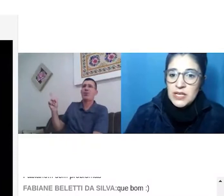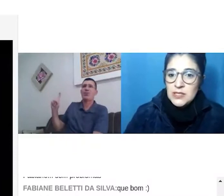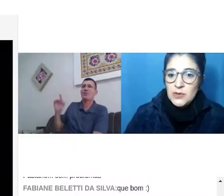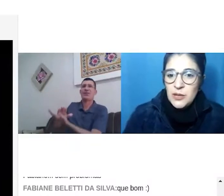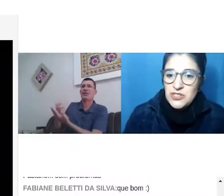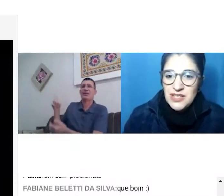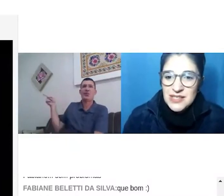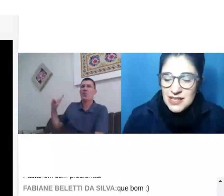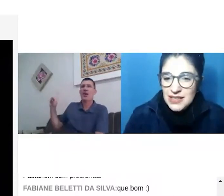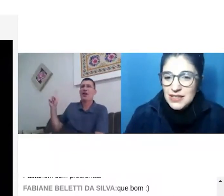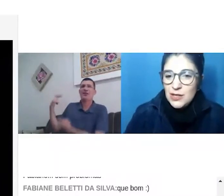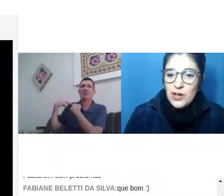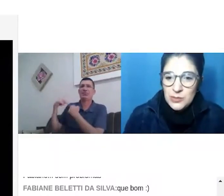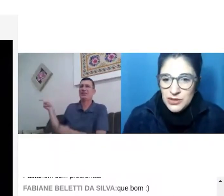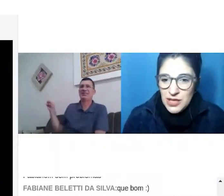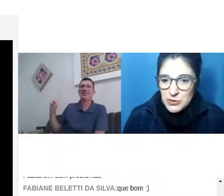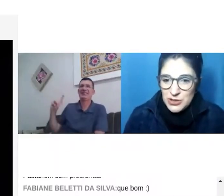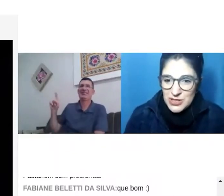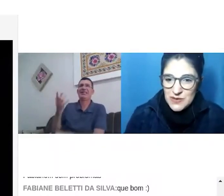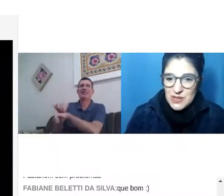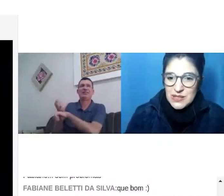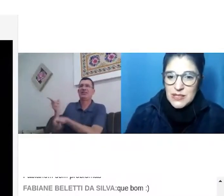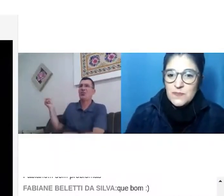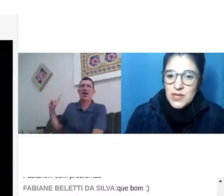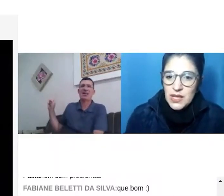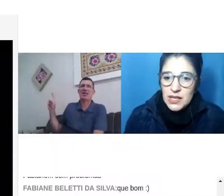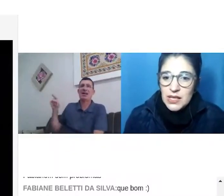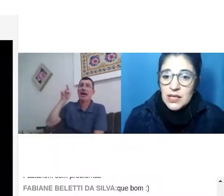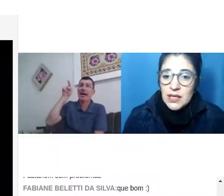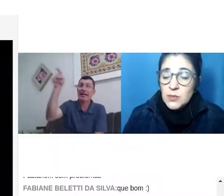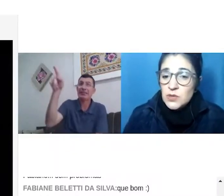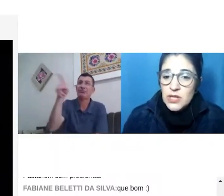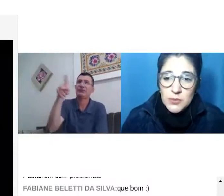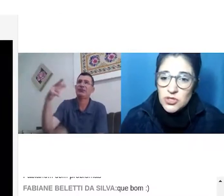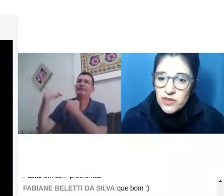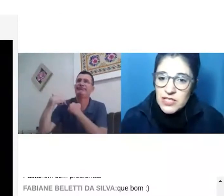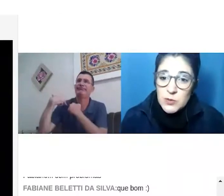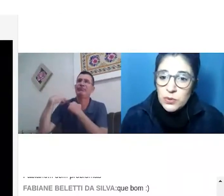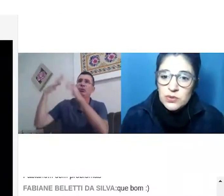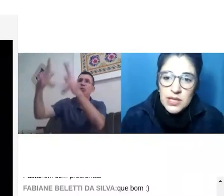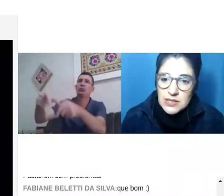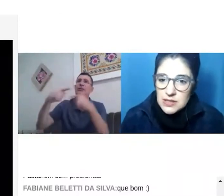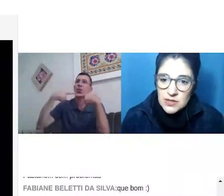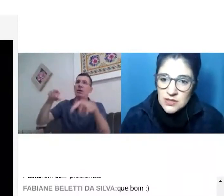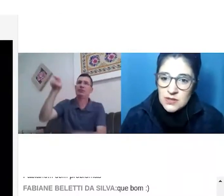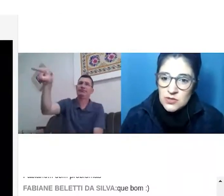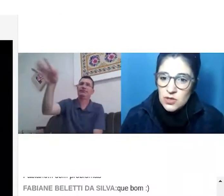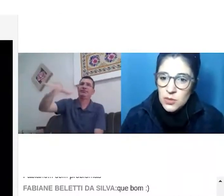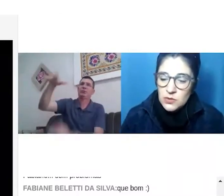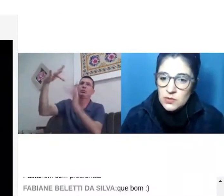Parece que o intérprete nem está ali, ele nem olha para o intérprete muitas vezes. Mas o intérprete não vai responder esses